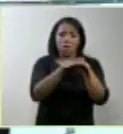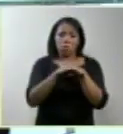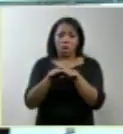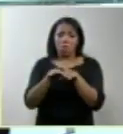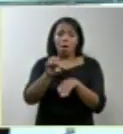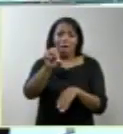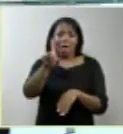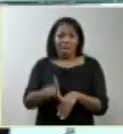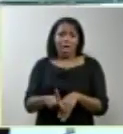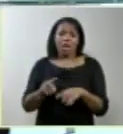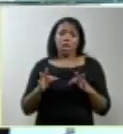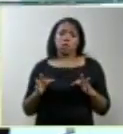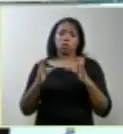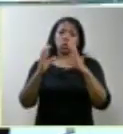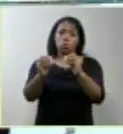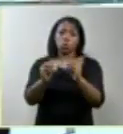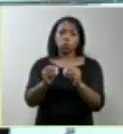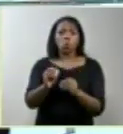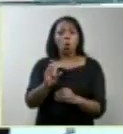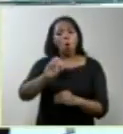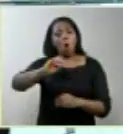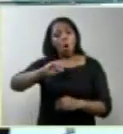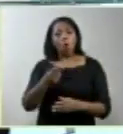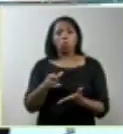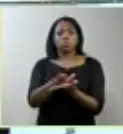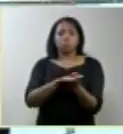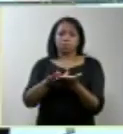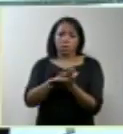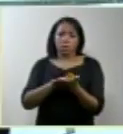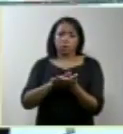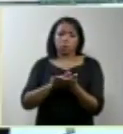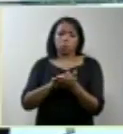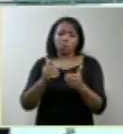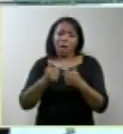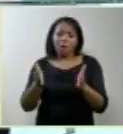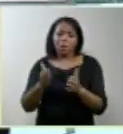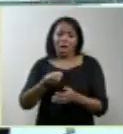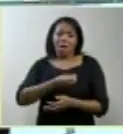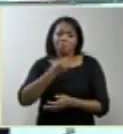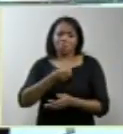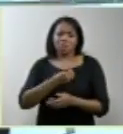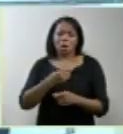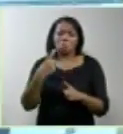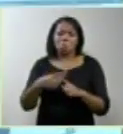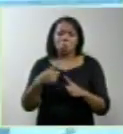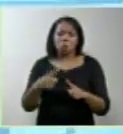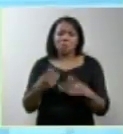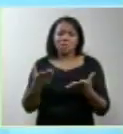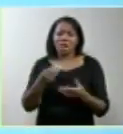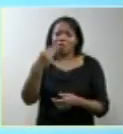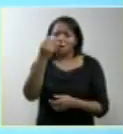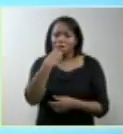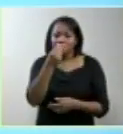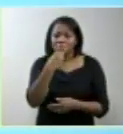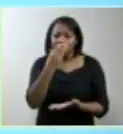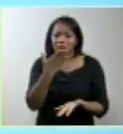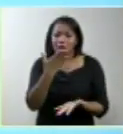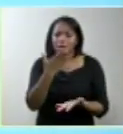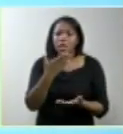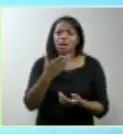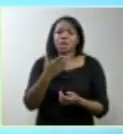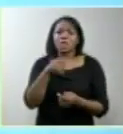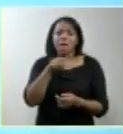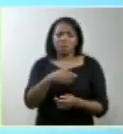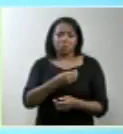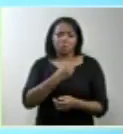partir do momento em que a gente começa a abrir brechas, a dizer que uma vida, porque está fragilizada, essa vida não merece ser